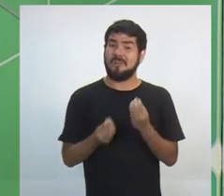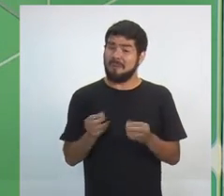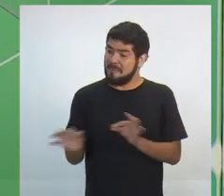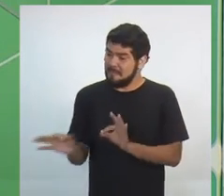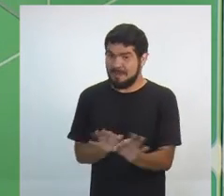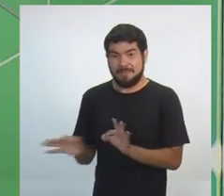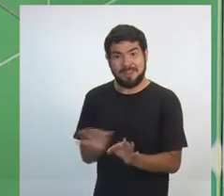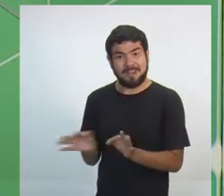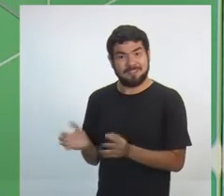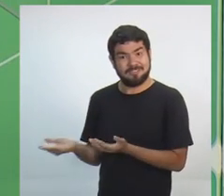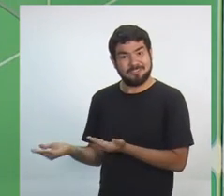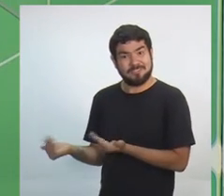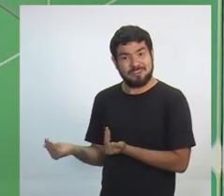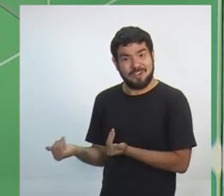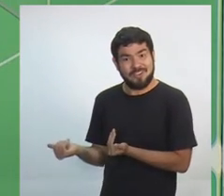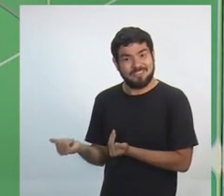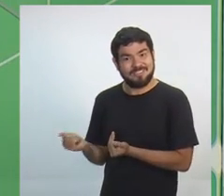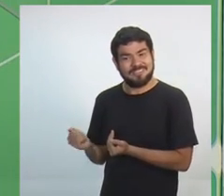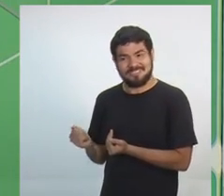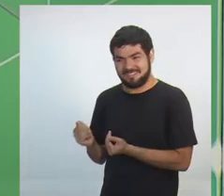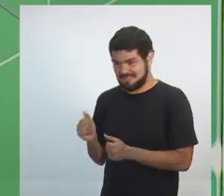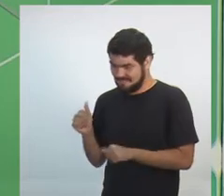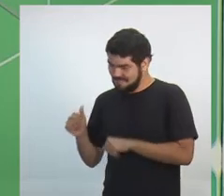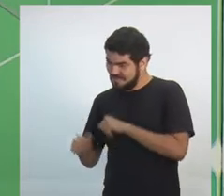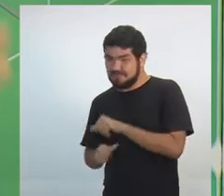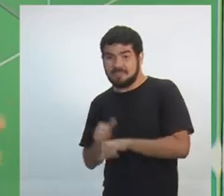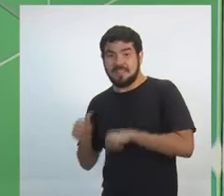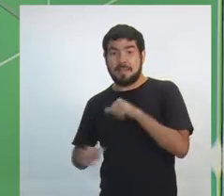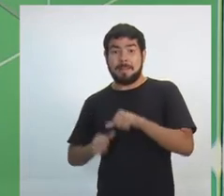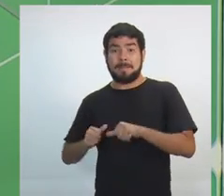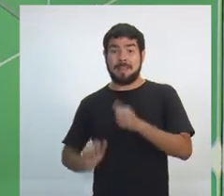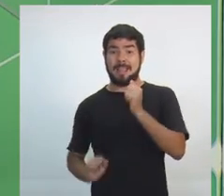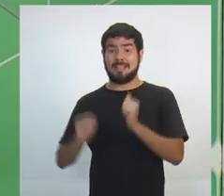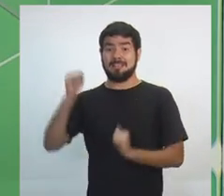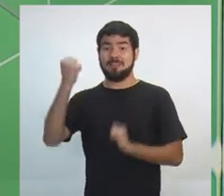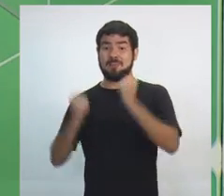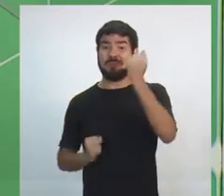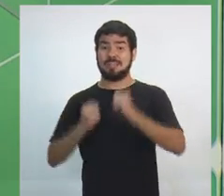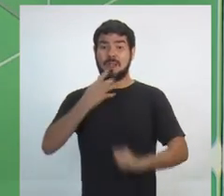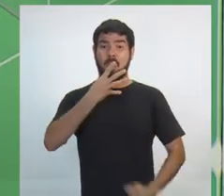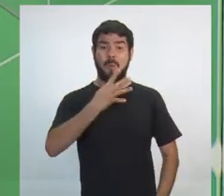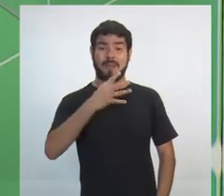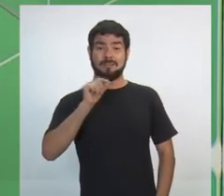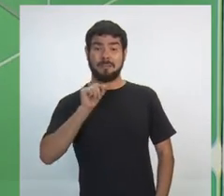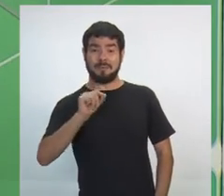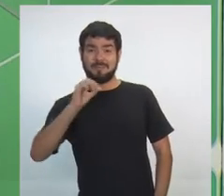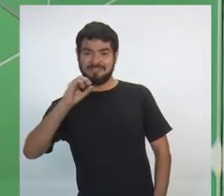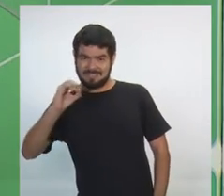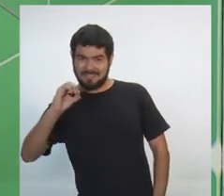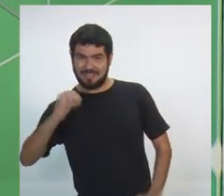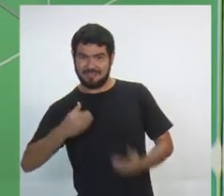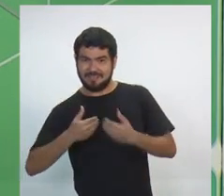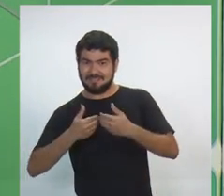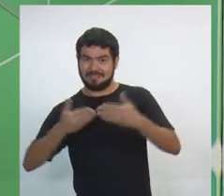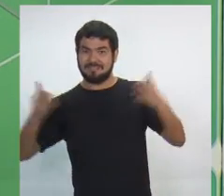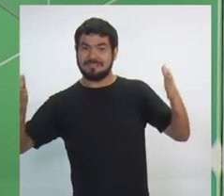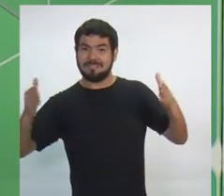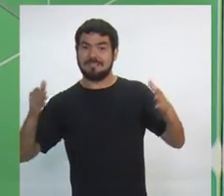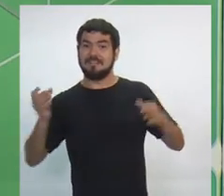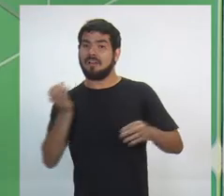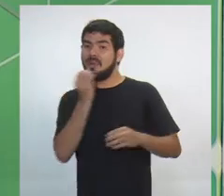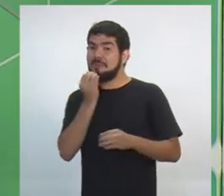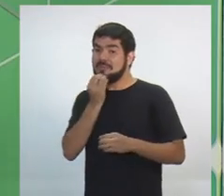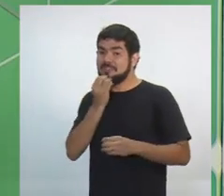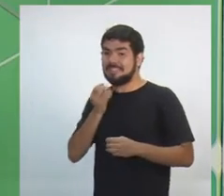jovem para a indústria 4.0 que está às portas. É possível, criando oportunidade de renda.